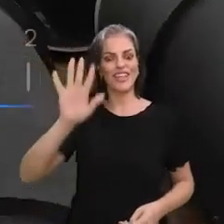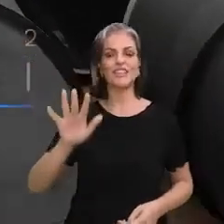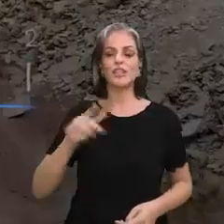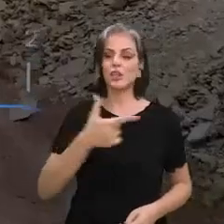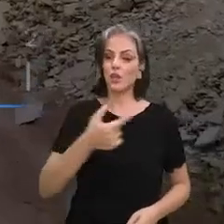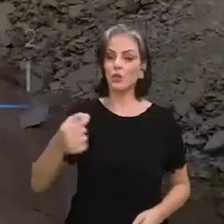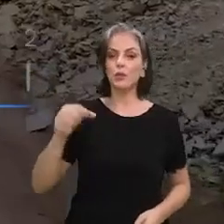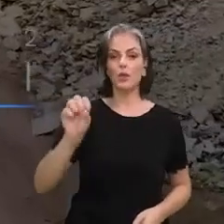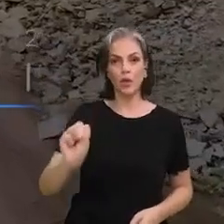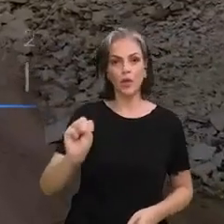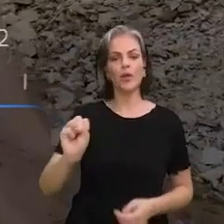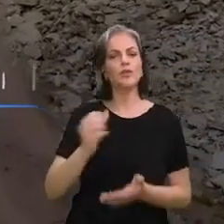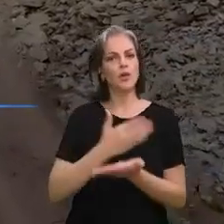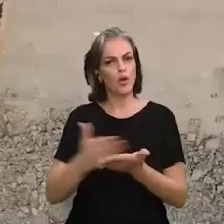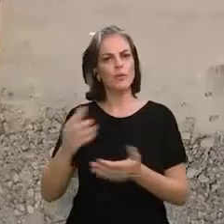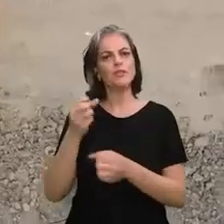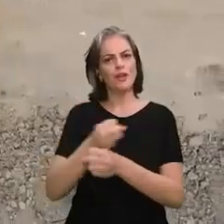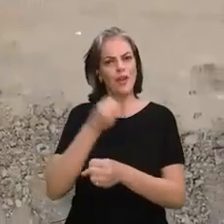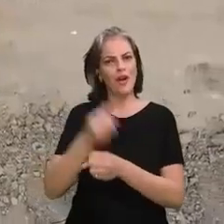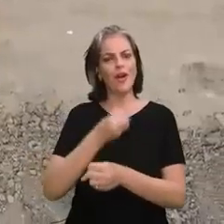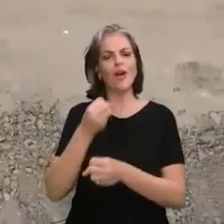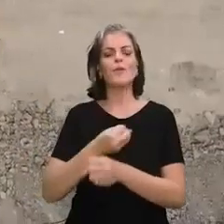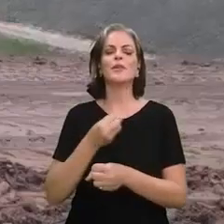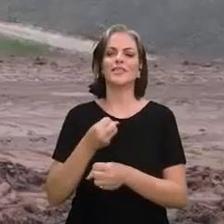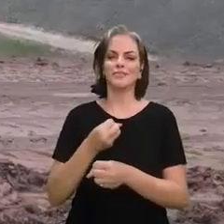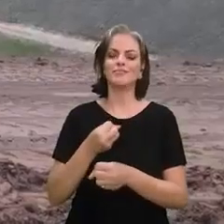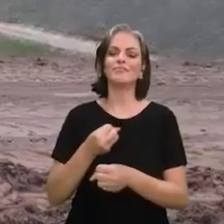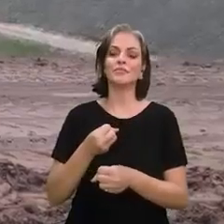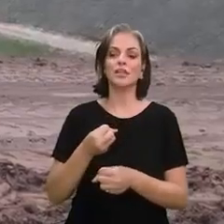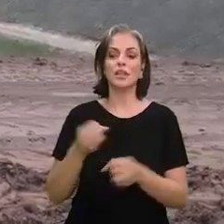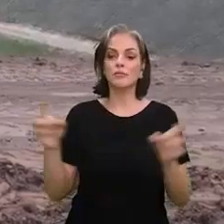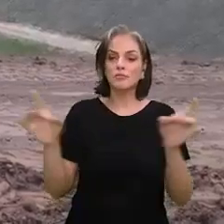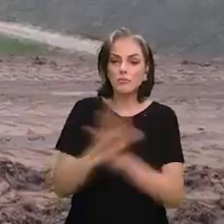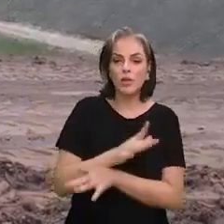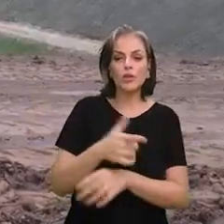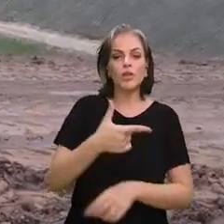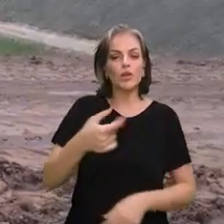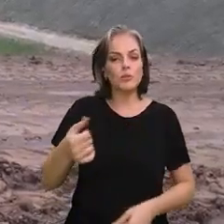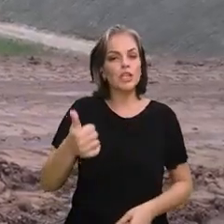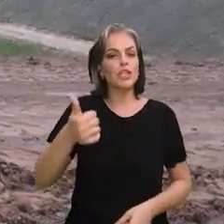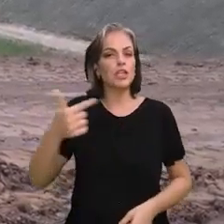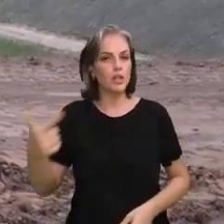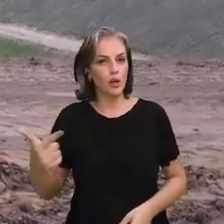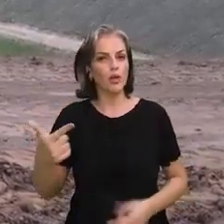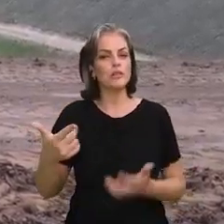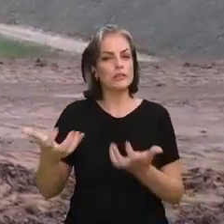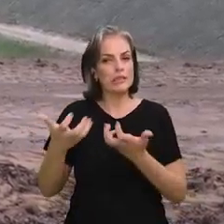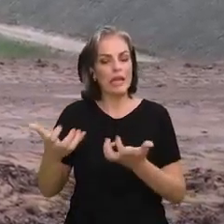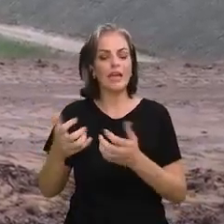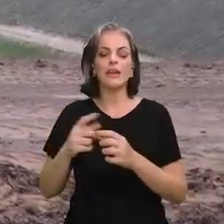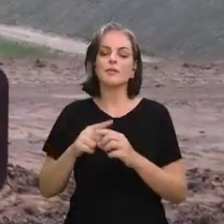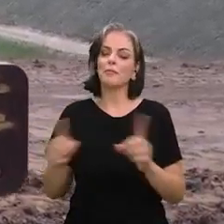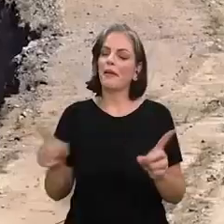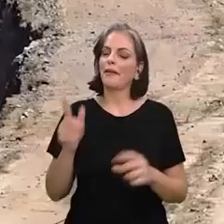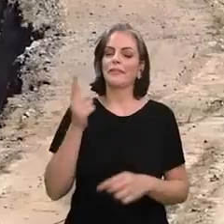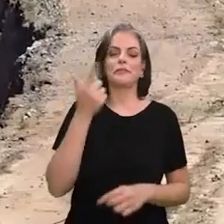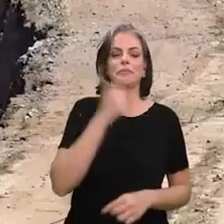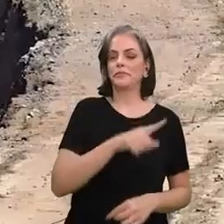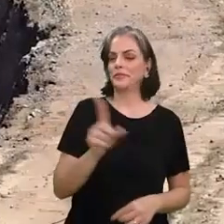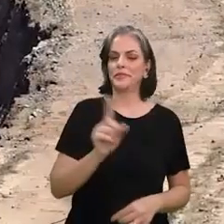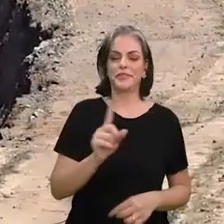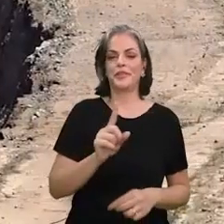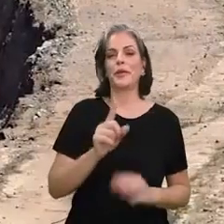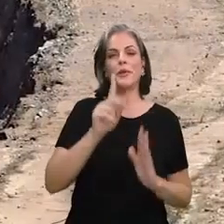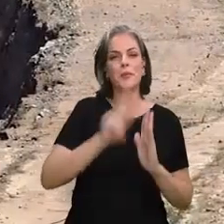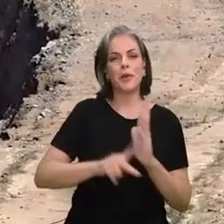2008, começaram as obras com promessa de conclusão em 2012. Mas já adiantamos que isso não aconteceu. Erros